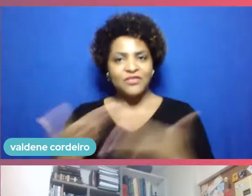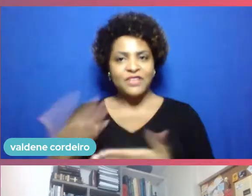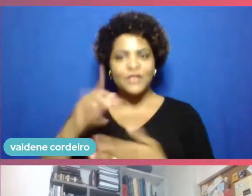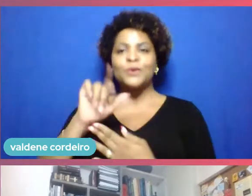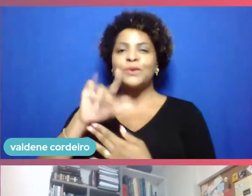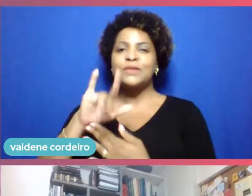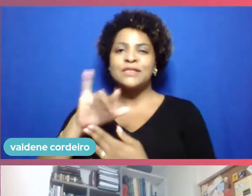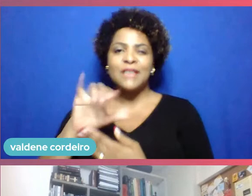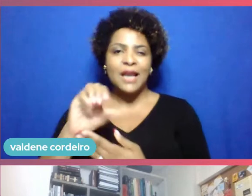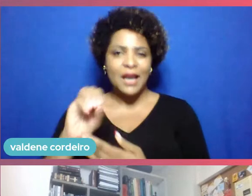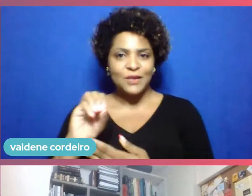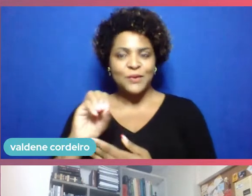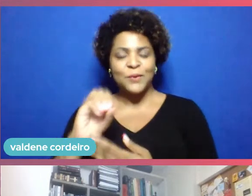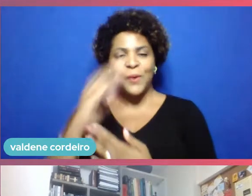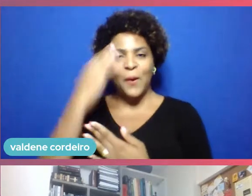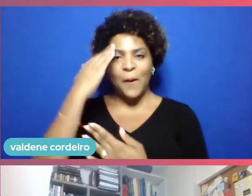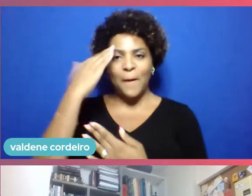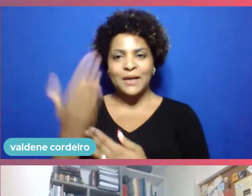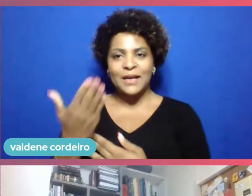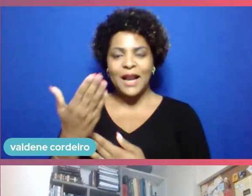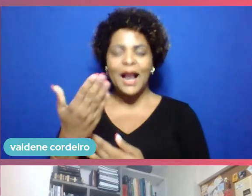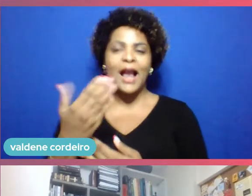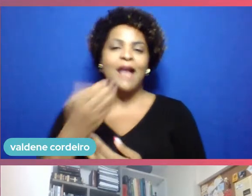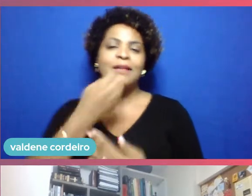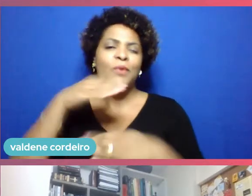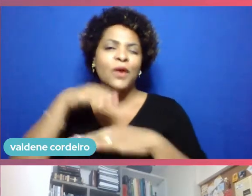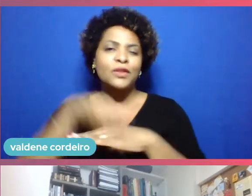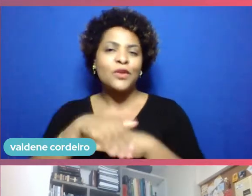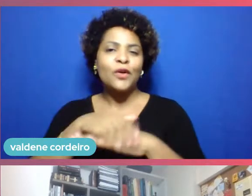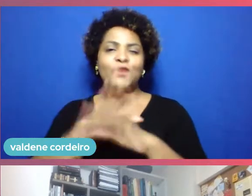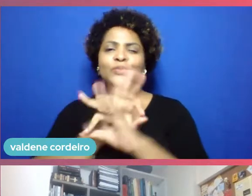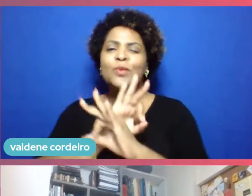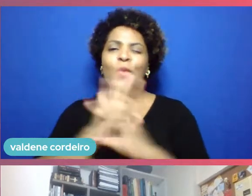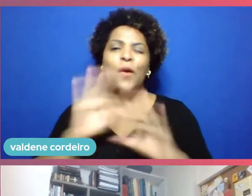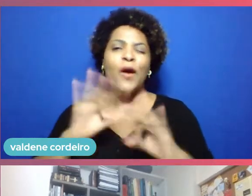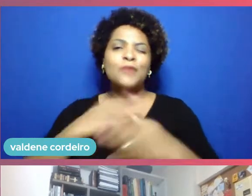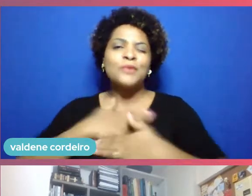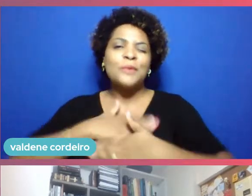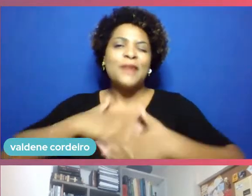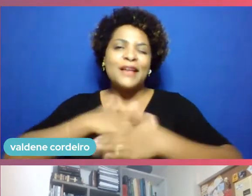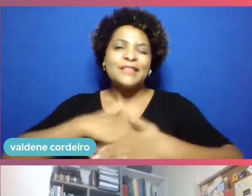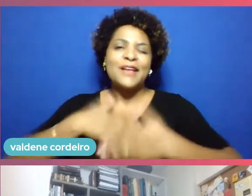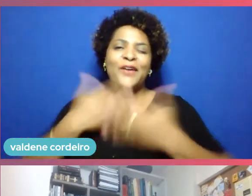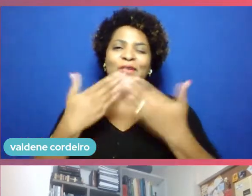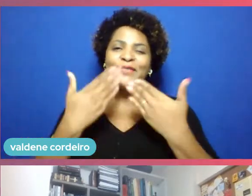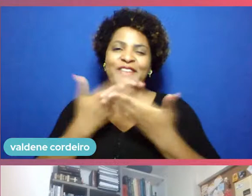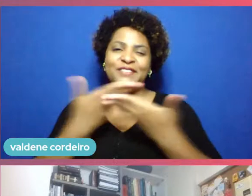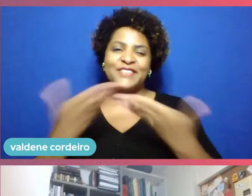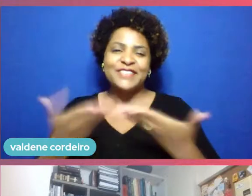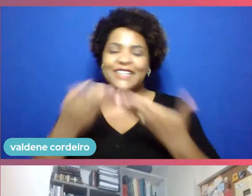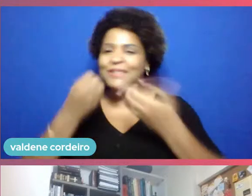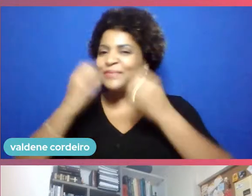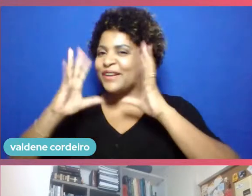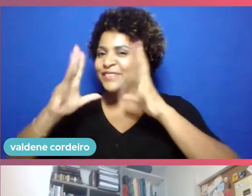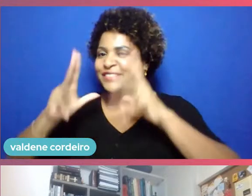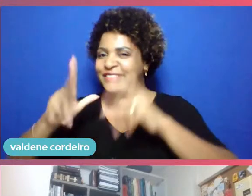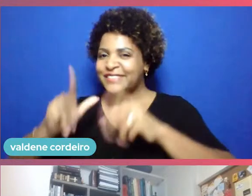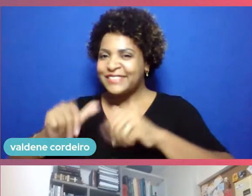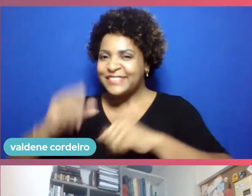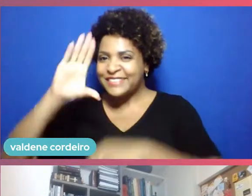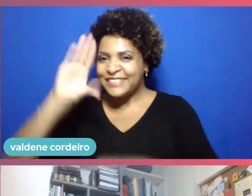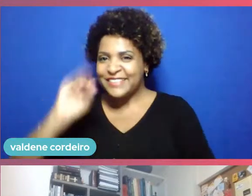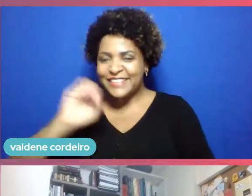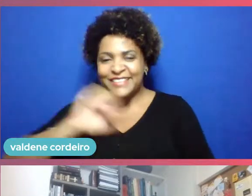noite. Um enorme prazer conversar com vocês. Boa noite, Conceição. Boa noite a todos e a todas. Enorme, enorme